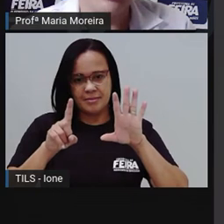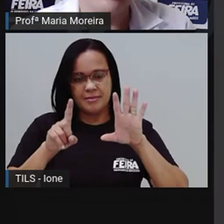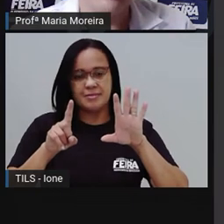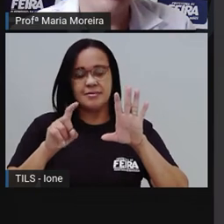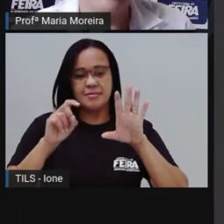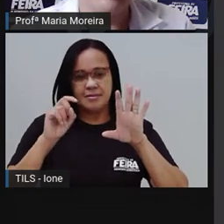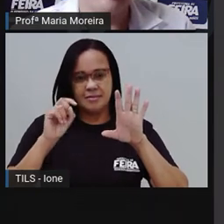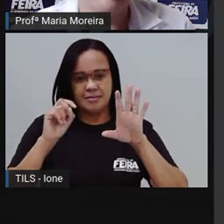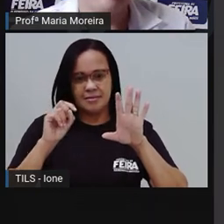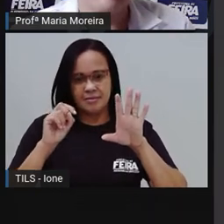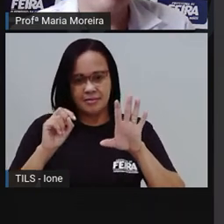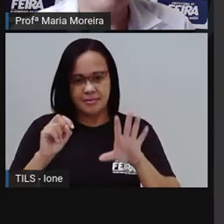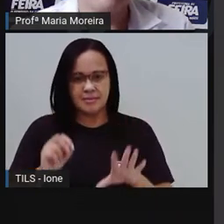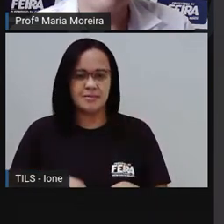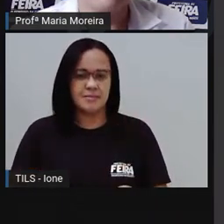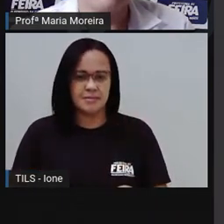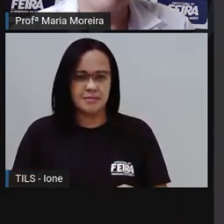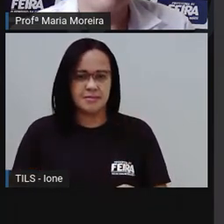Quatro bicicletas, ó.